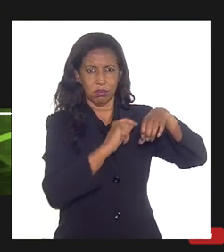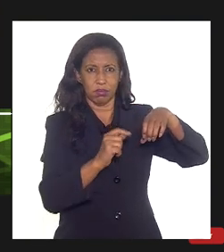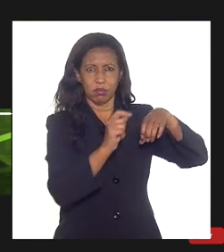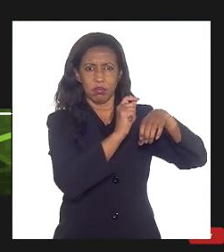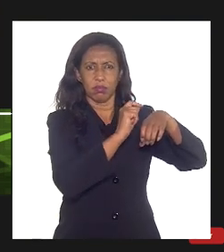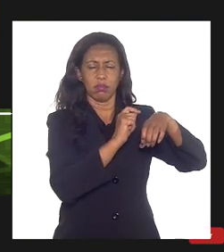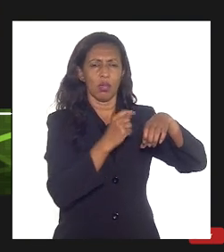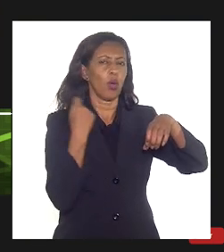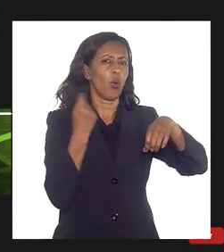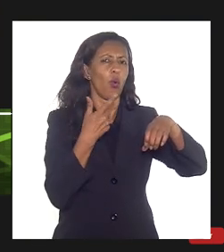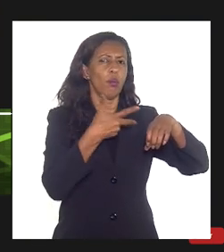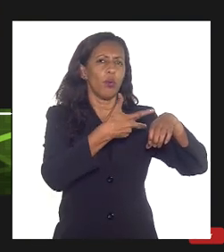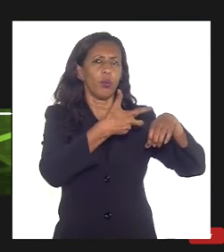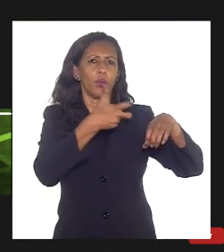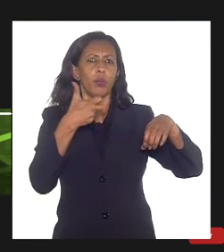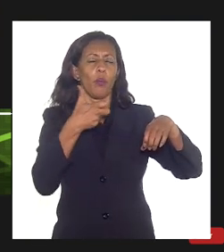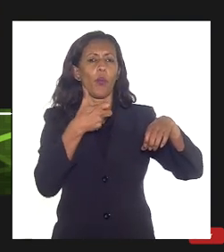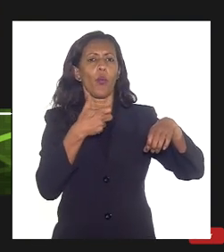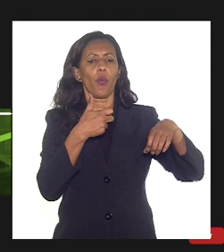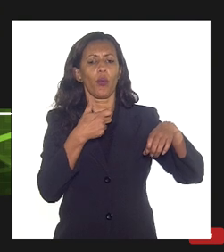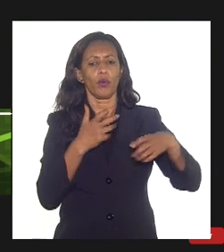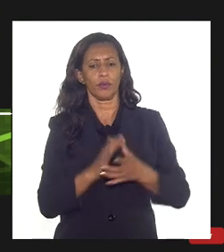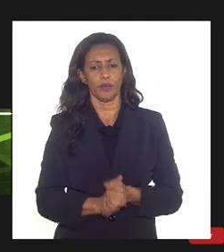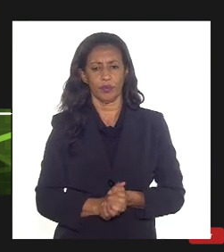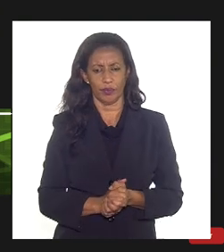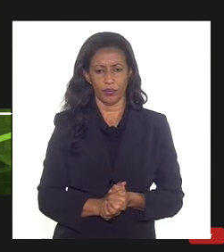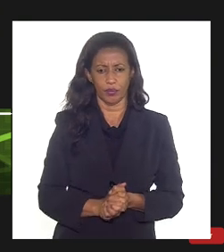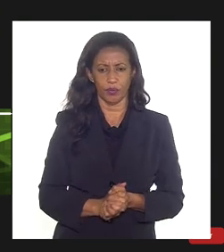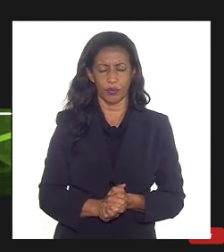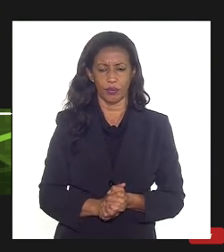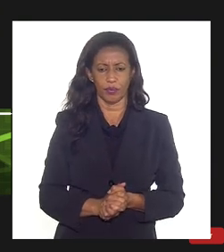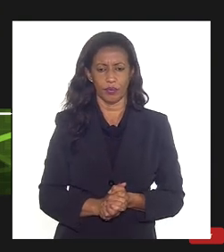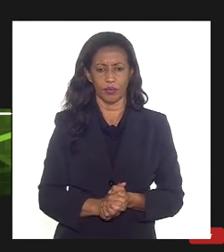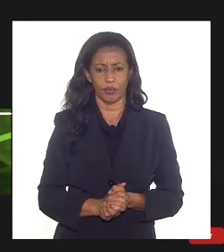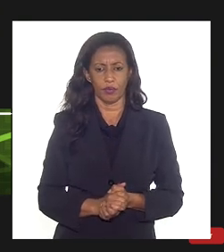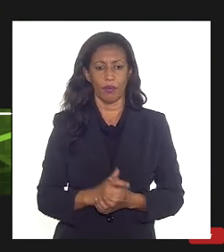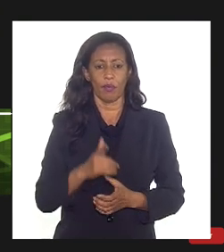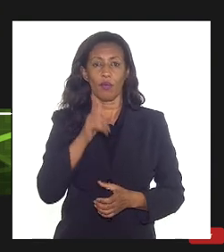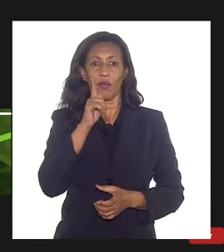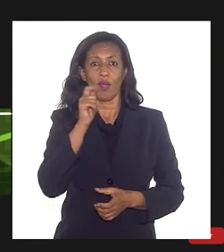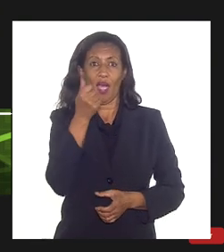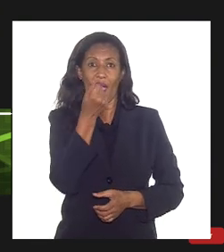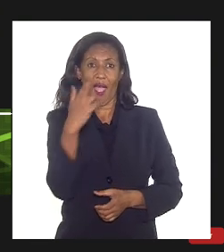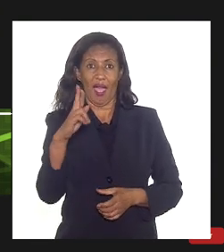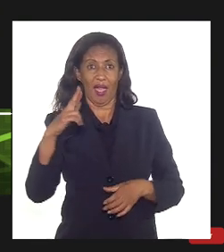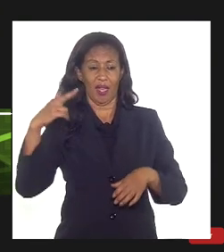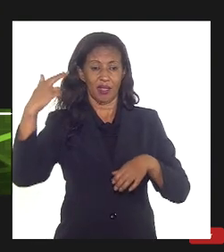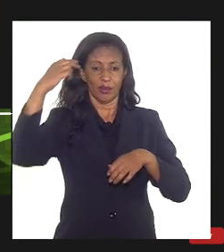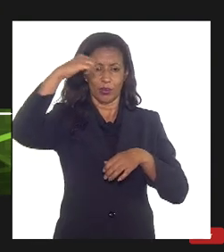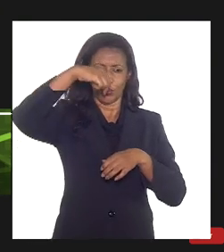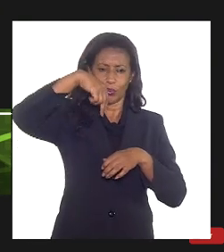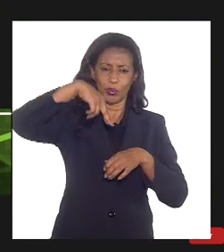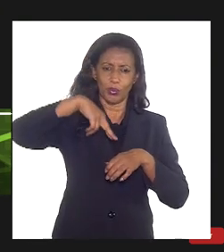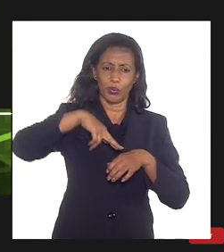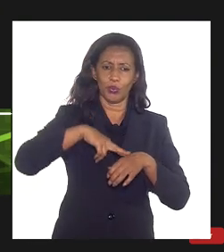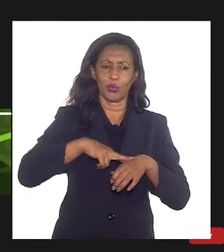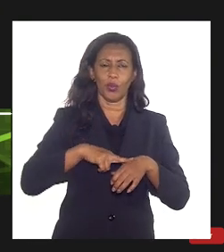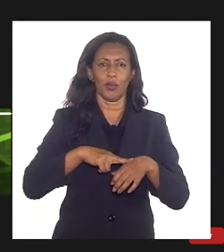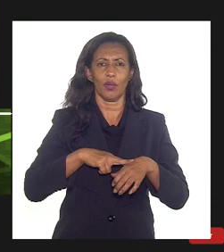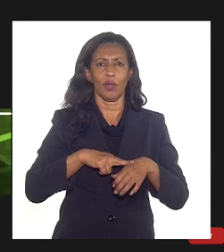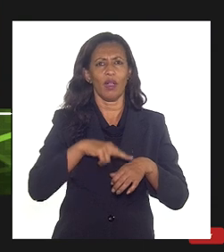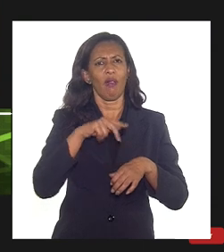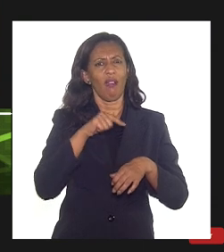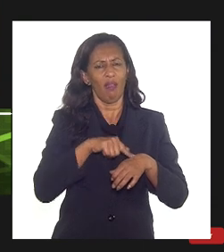maximiza a extração desse óleo do fluido que está lá no reservatório injetando água esse é o método clássico de